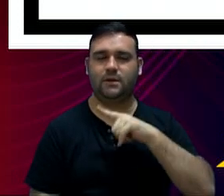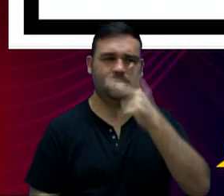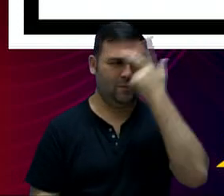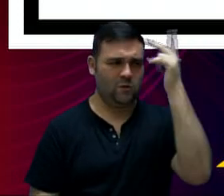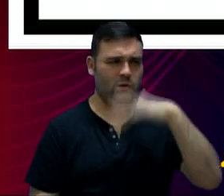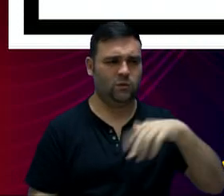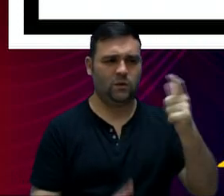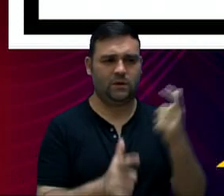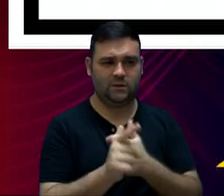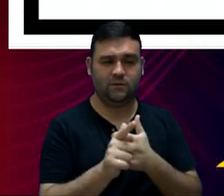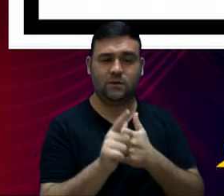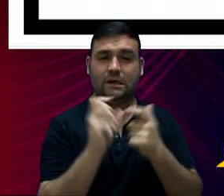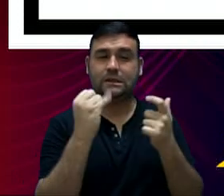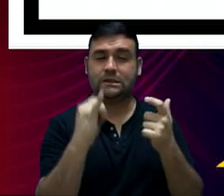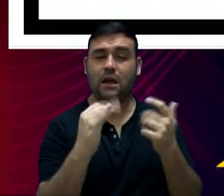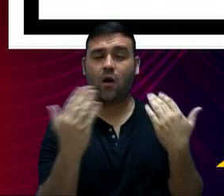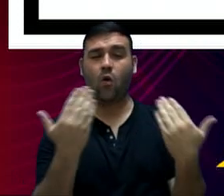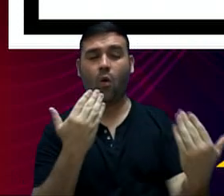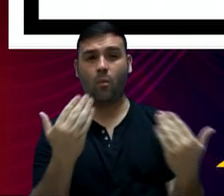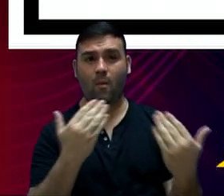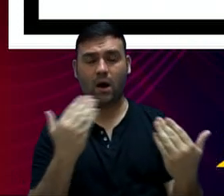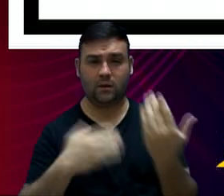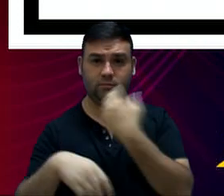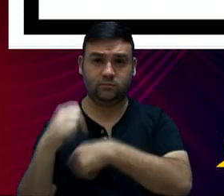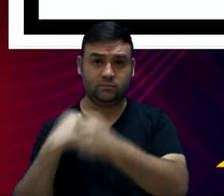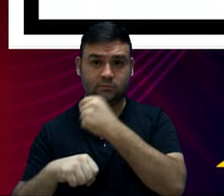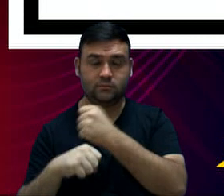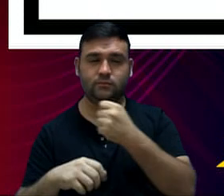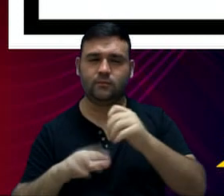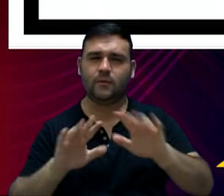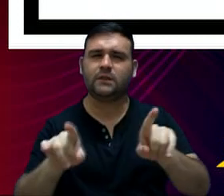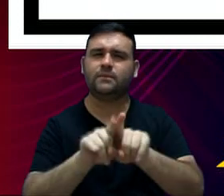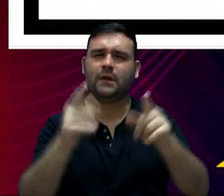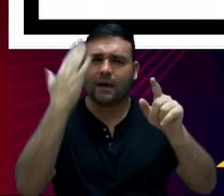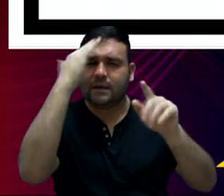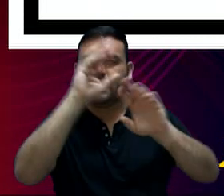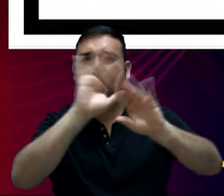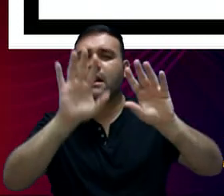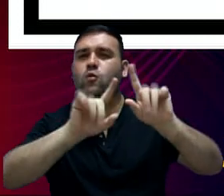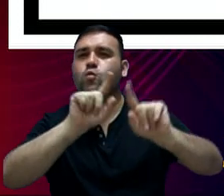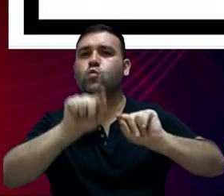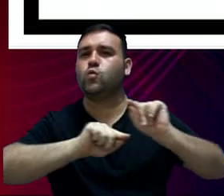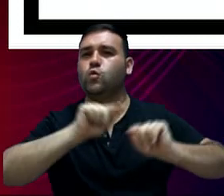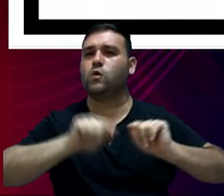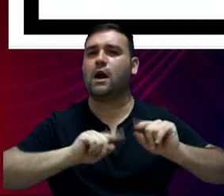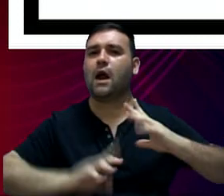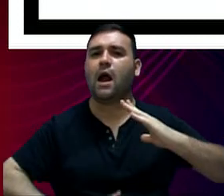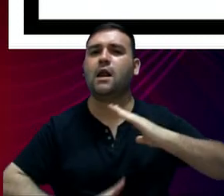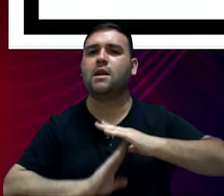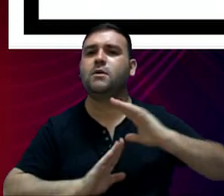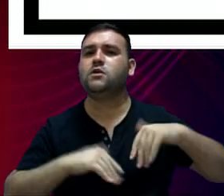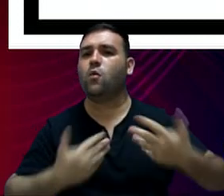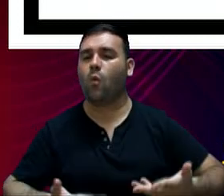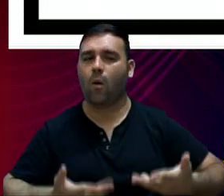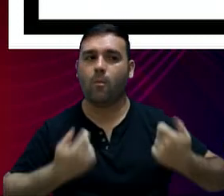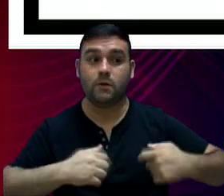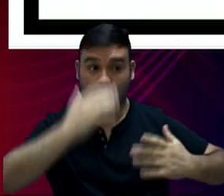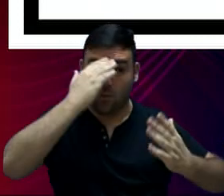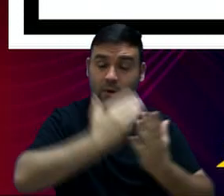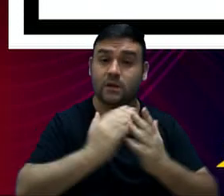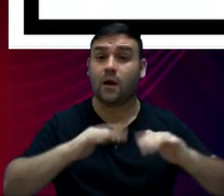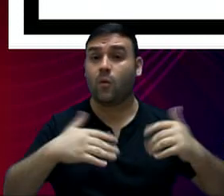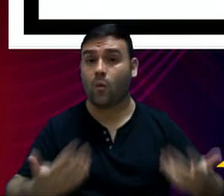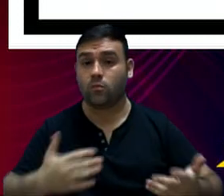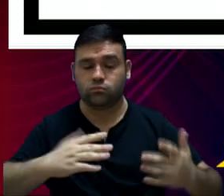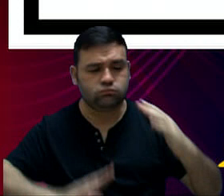o pessoal em relação à receita corrente líquida. Mas vamos entender quais seriam os limites a serem observados.